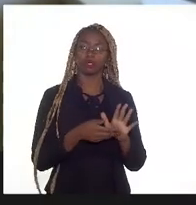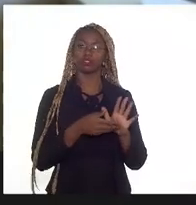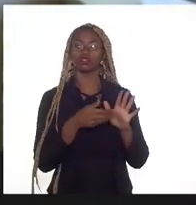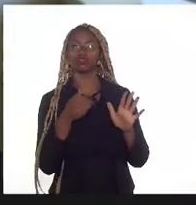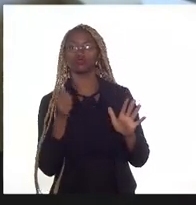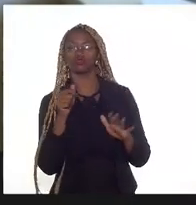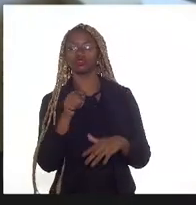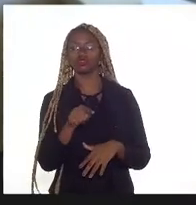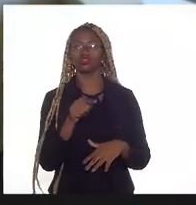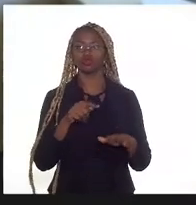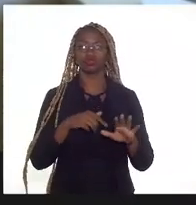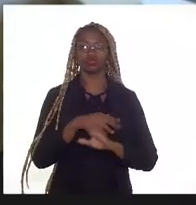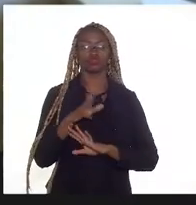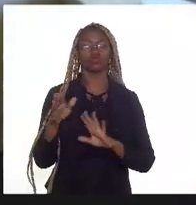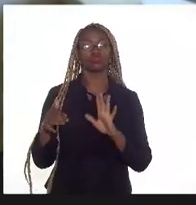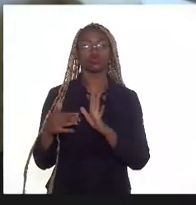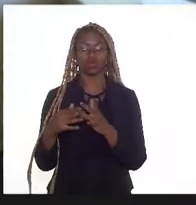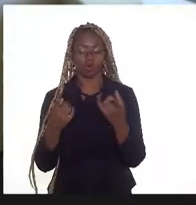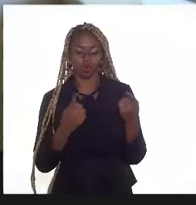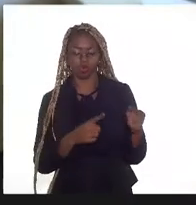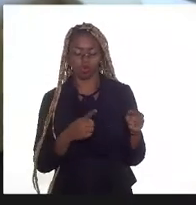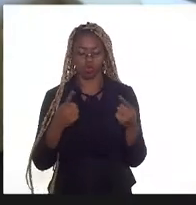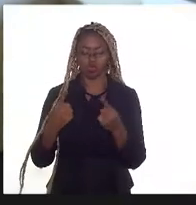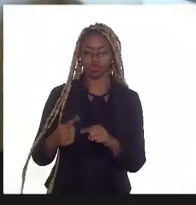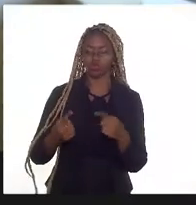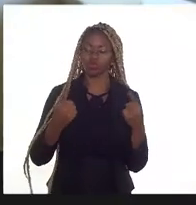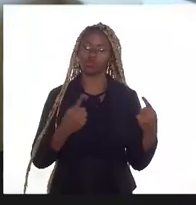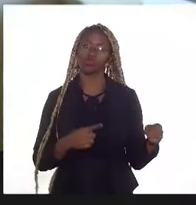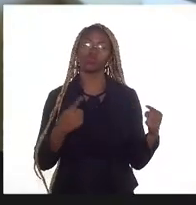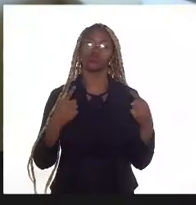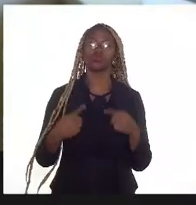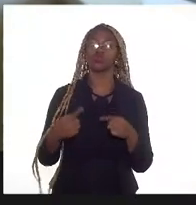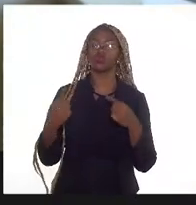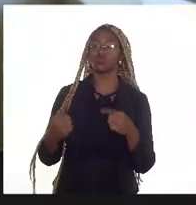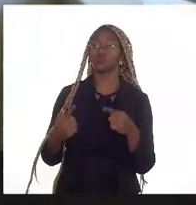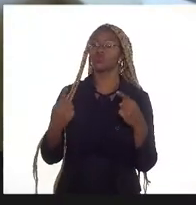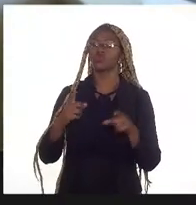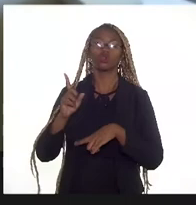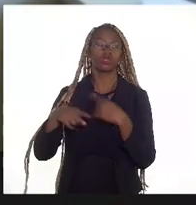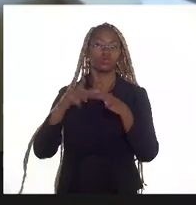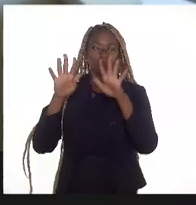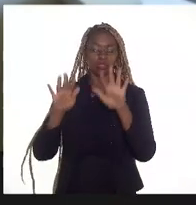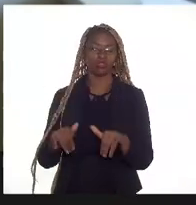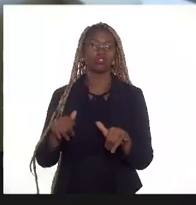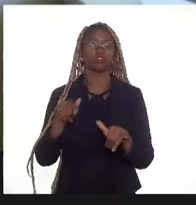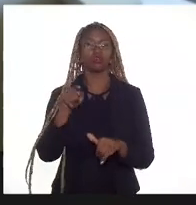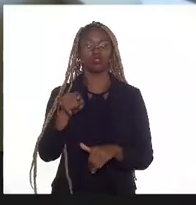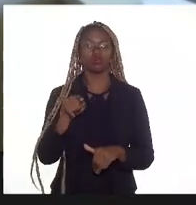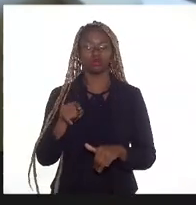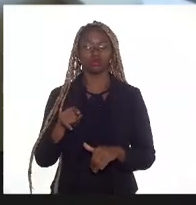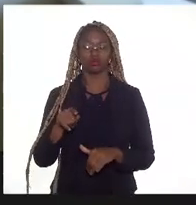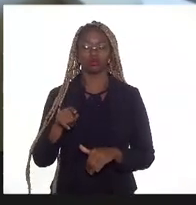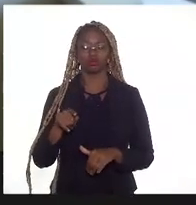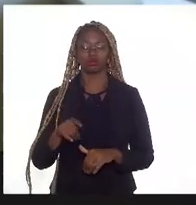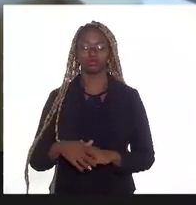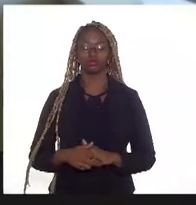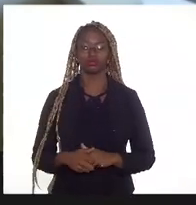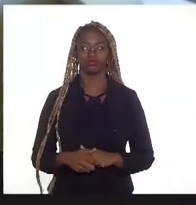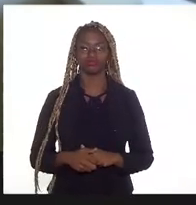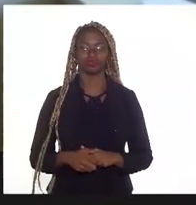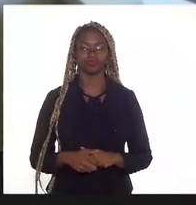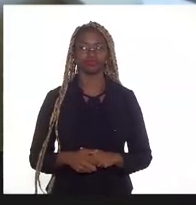todos os componentes depois de terminada a vida útil do mês.